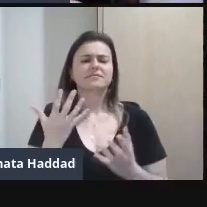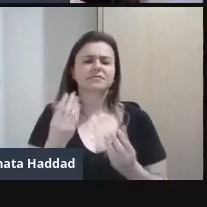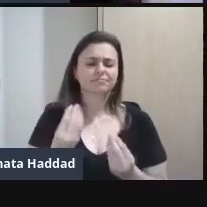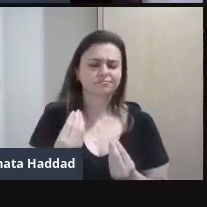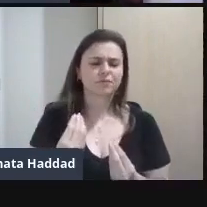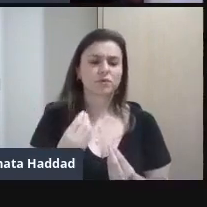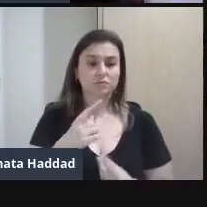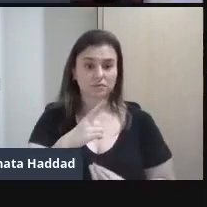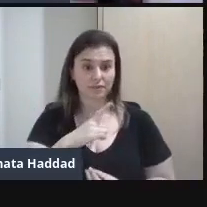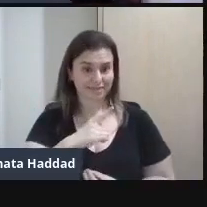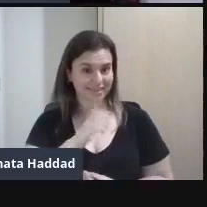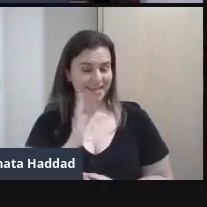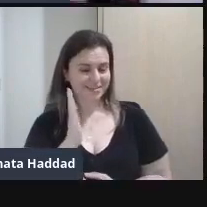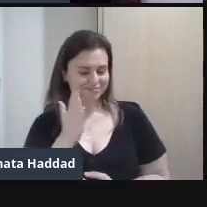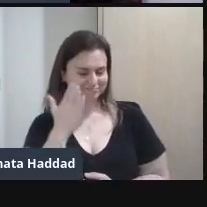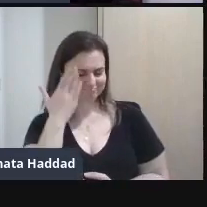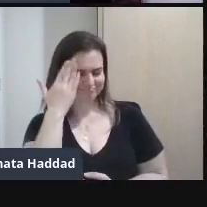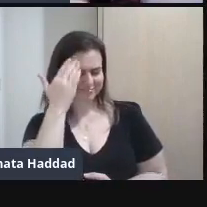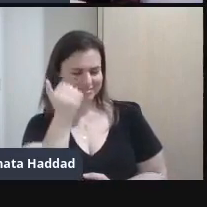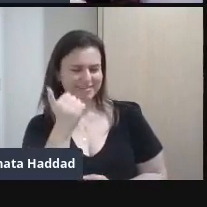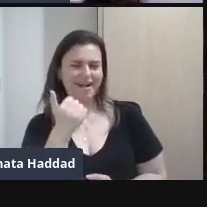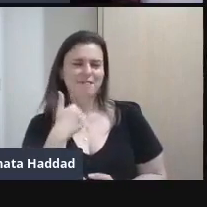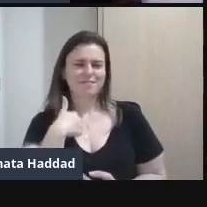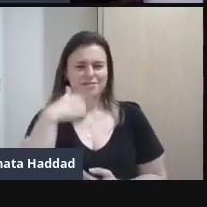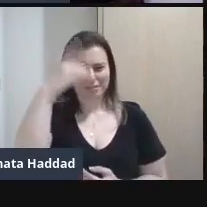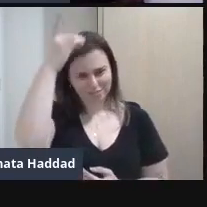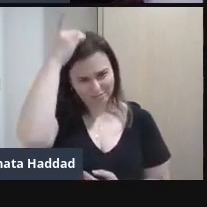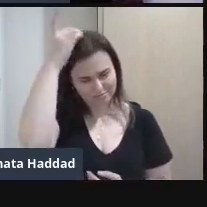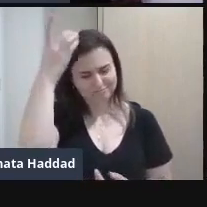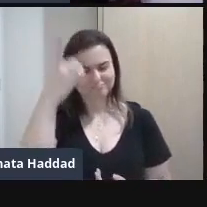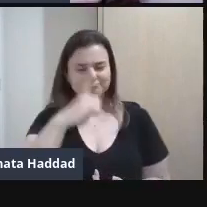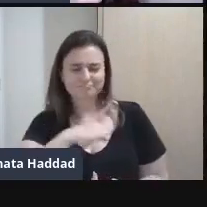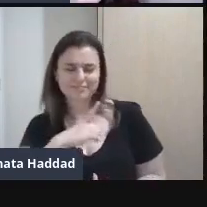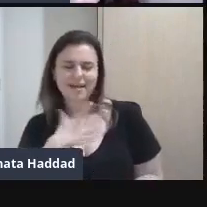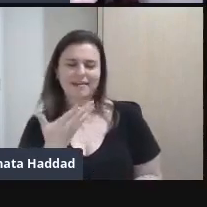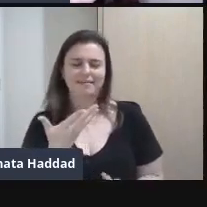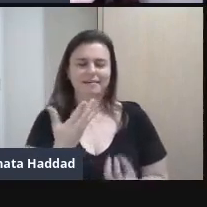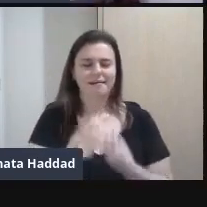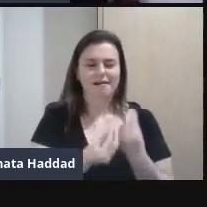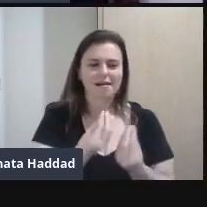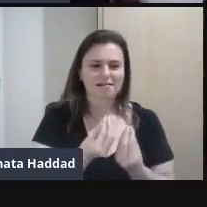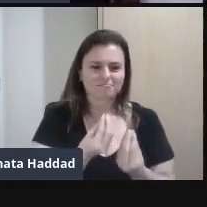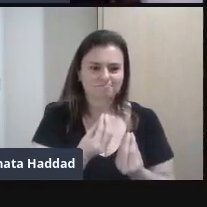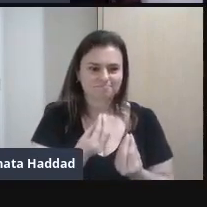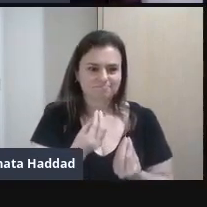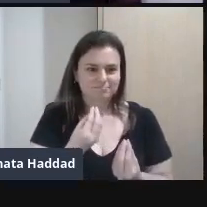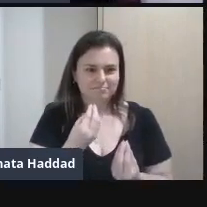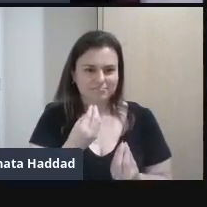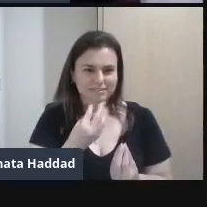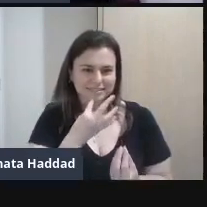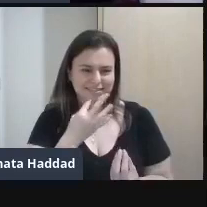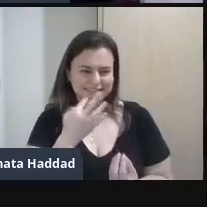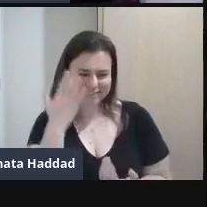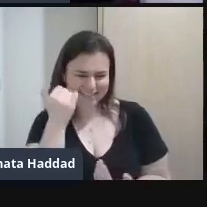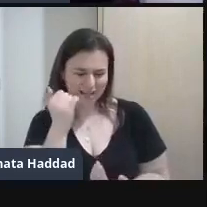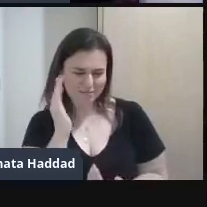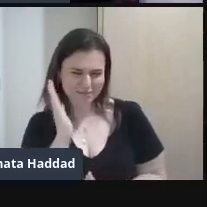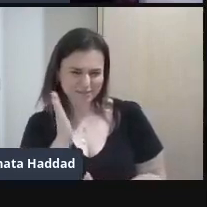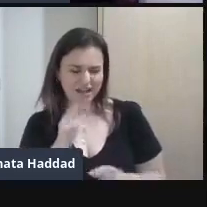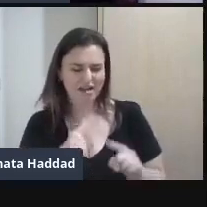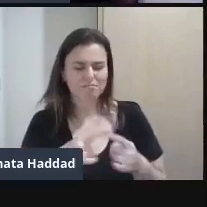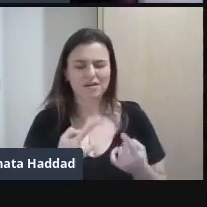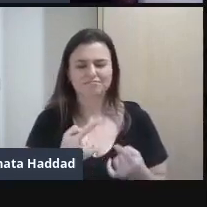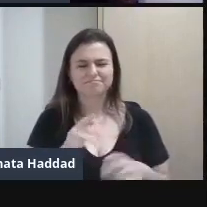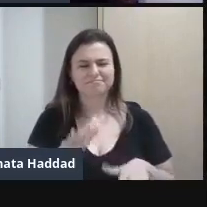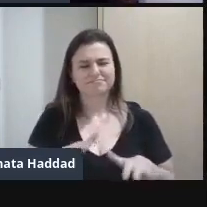talento Você tem a disposição Você tem a criatividade Você tem tudo ali Mas você se deixa Levar